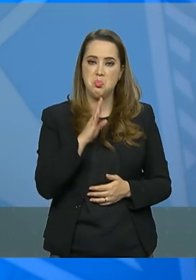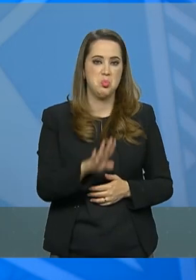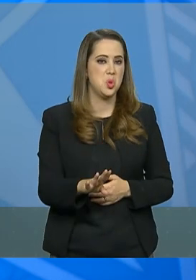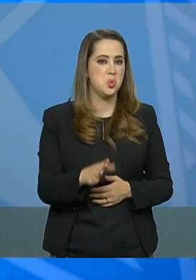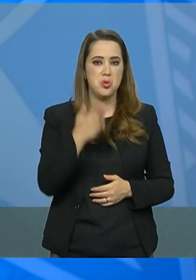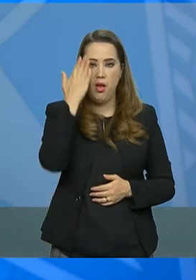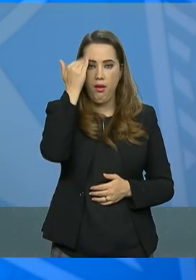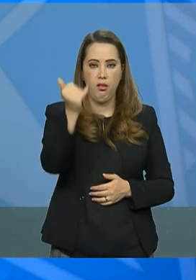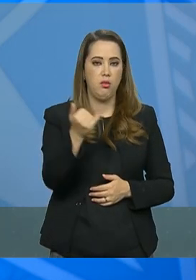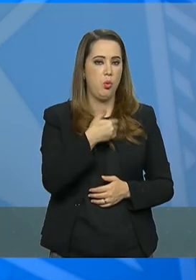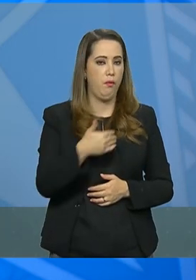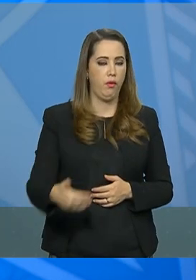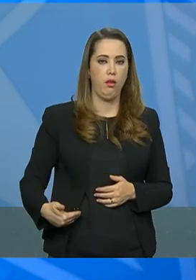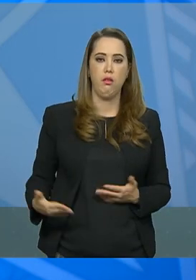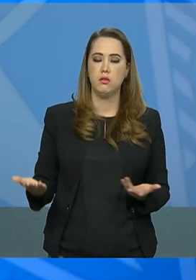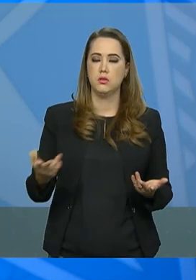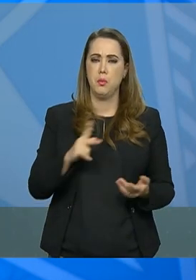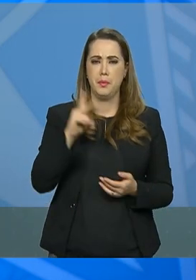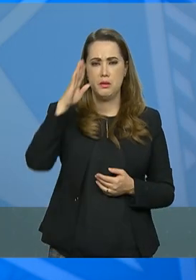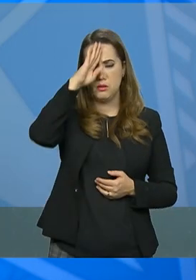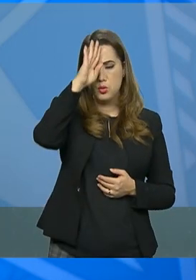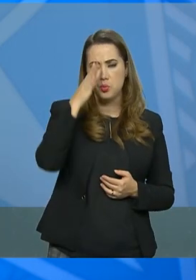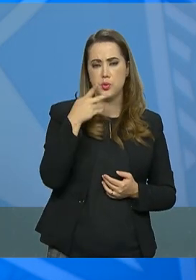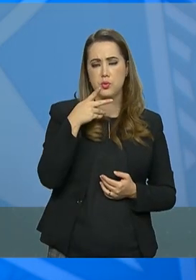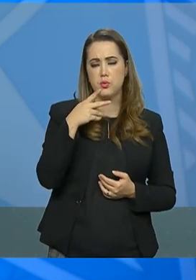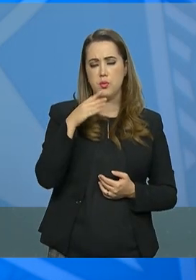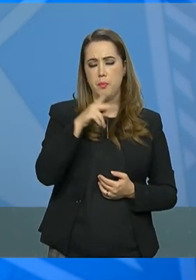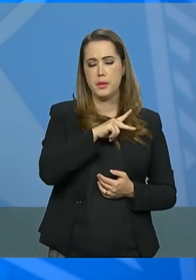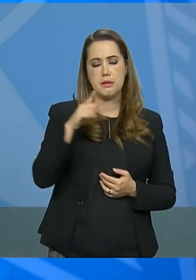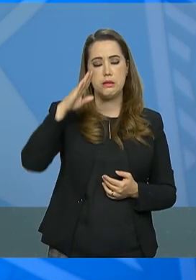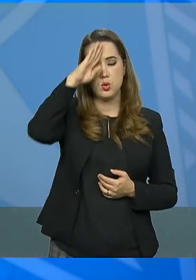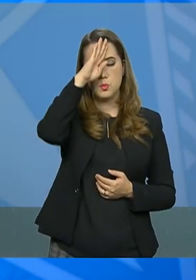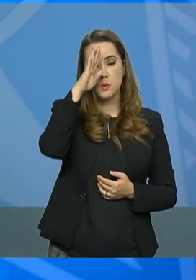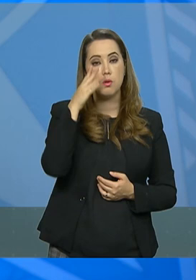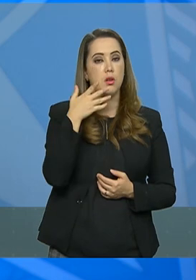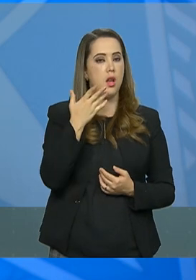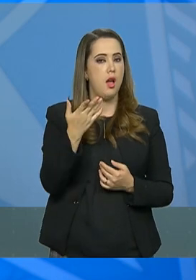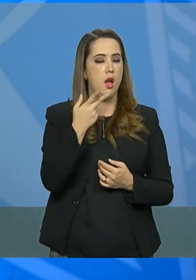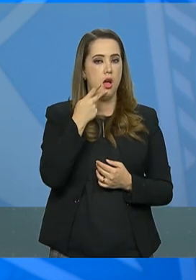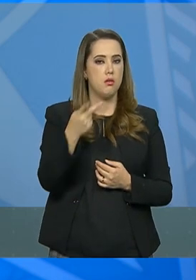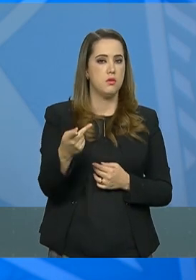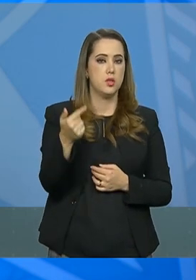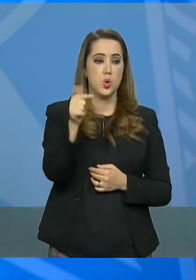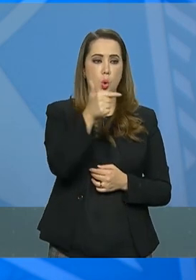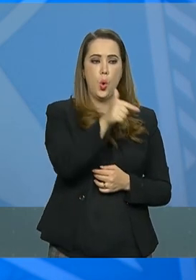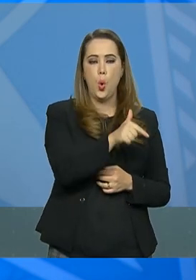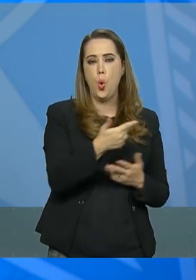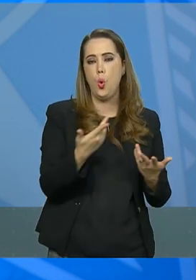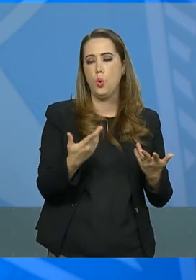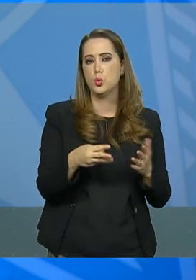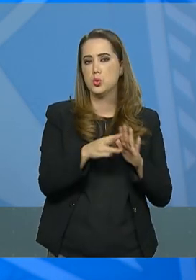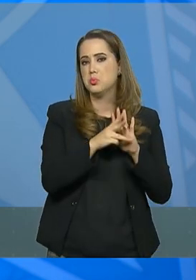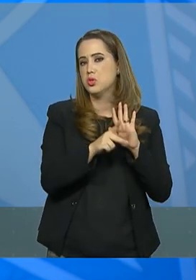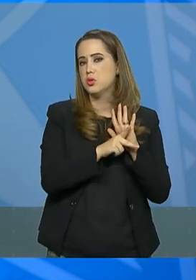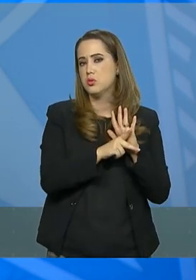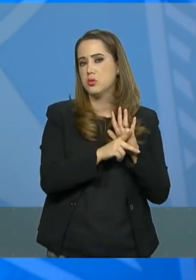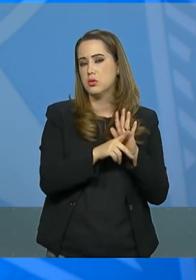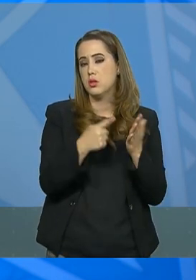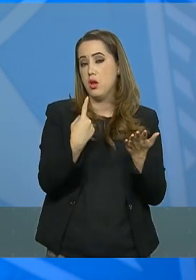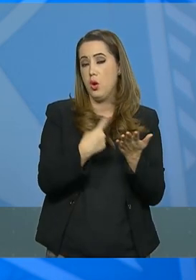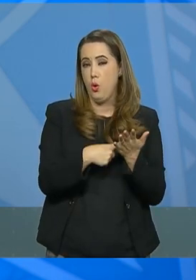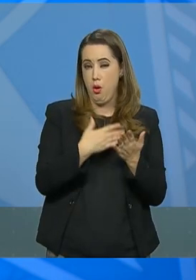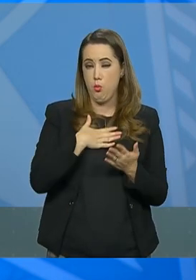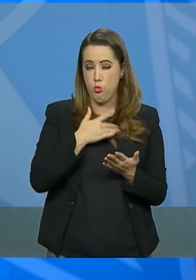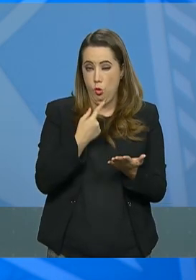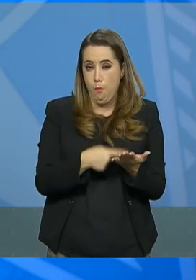por parte do governo, especialmente do presidente Jair Bolsonaro, com relação às sessões em outras medidas provisórias. Comprometo